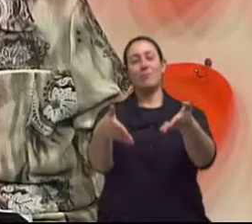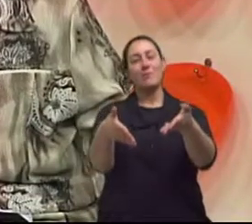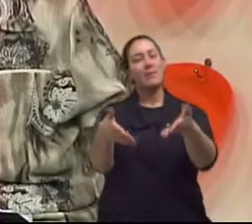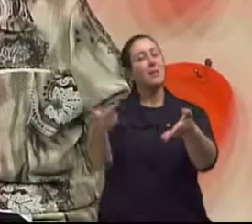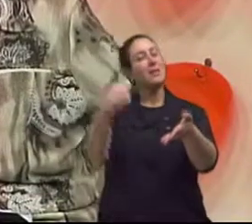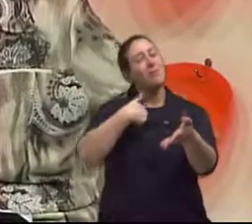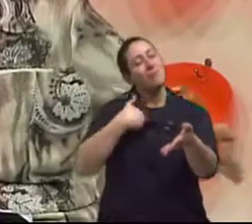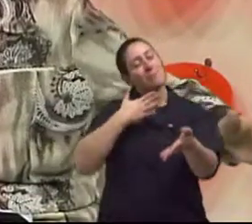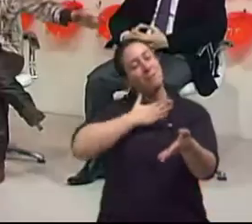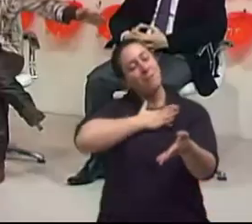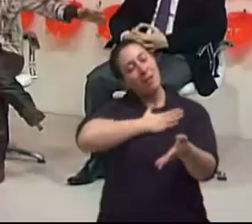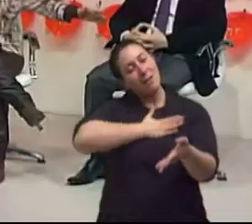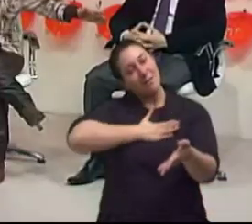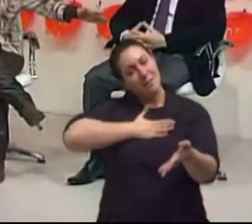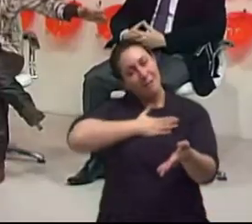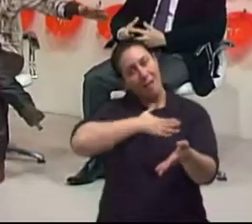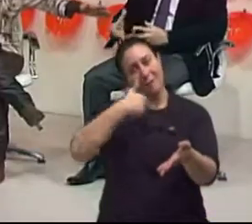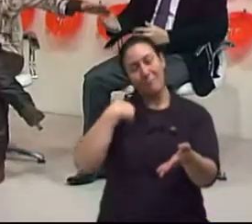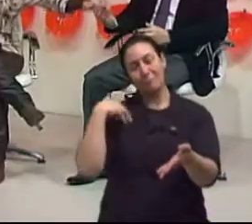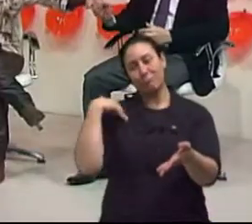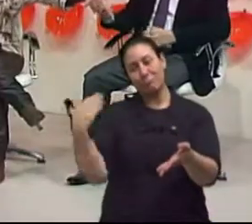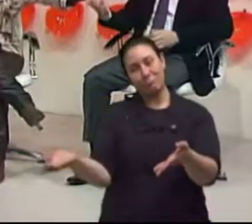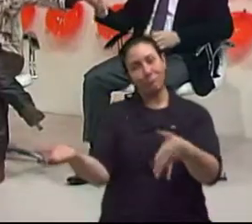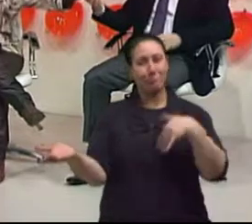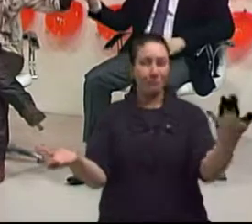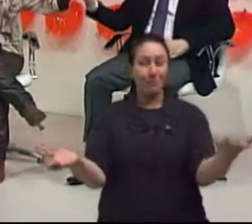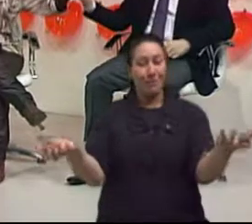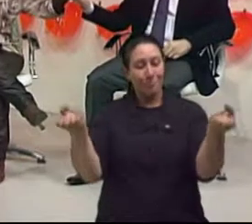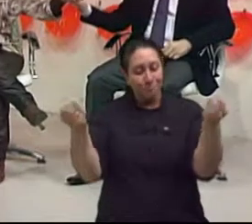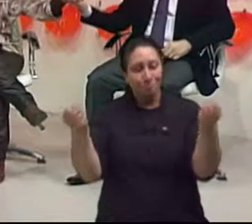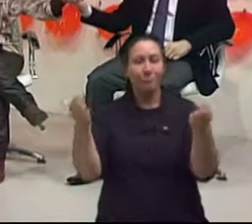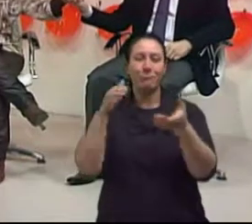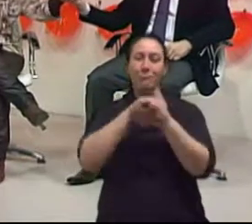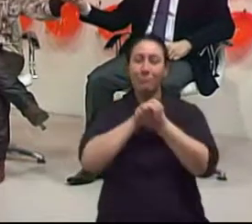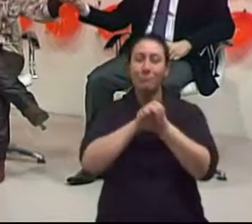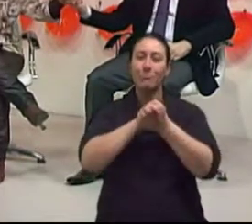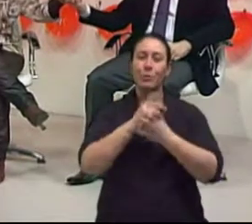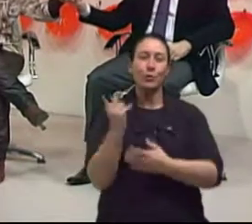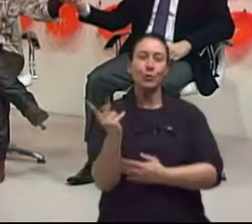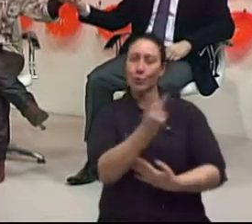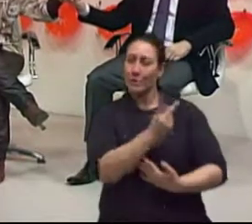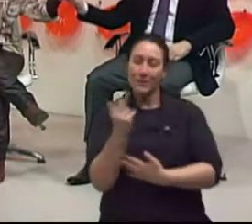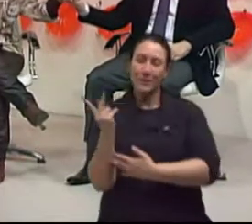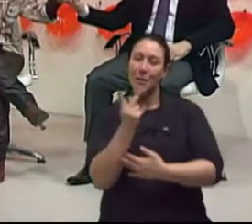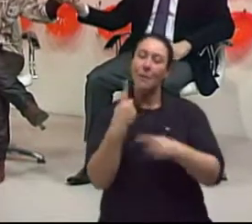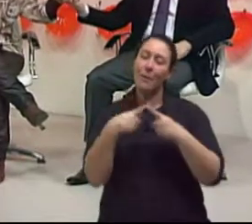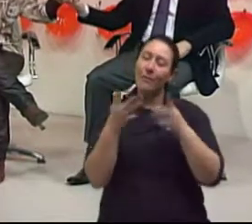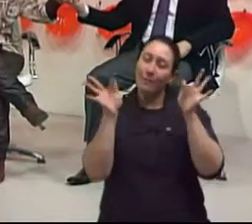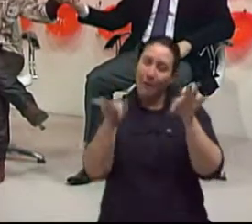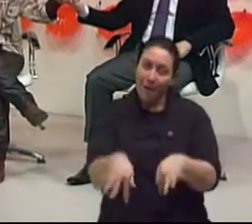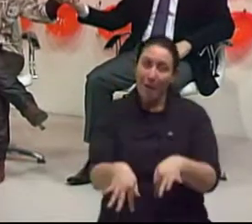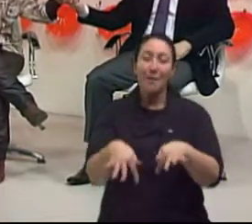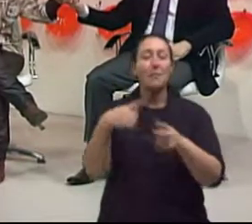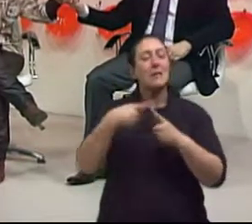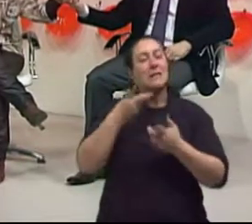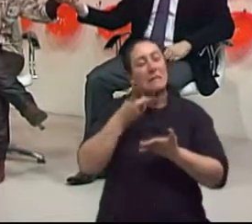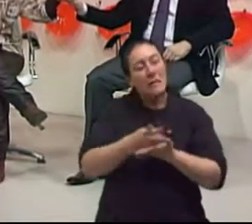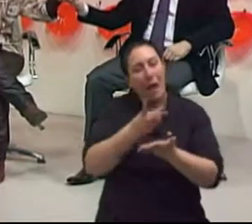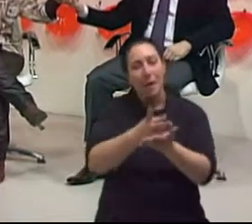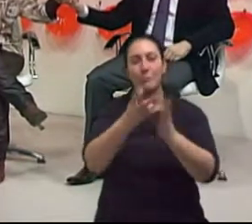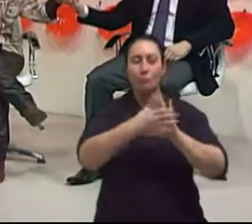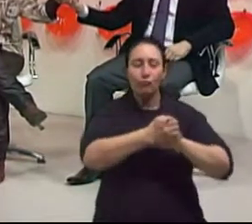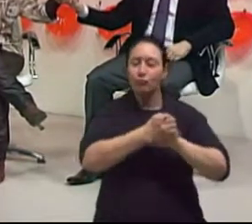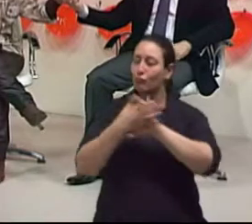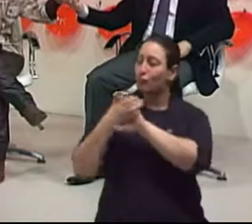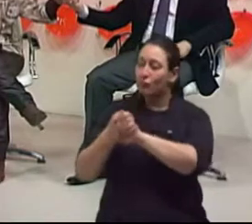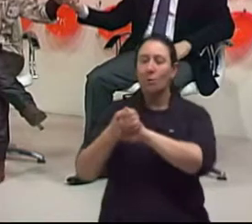tenho o prazer de poder dar as duas mãos para os meus amigos aqui, para a gente terminar o programa de mãos dadas. Que é assim que a gente termina sempre, porque